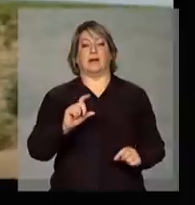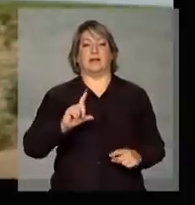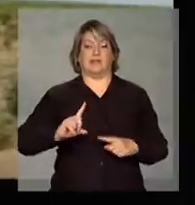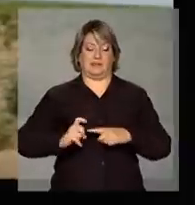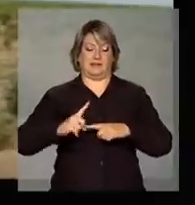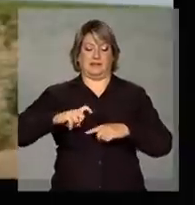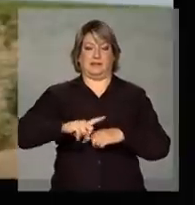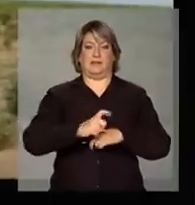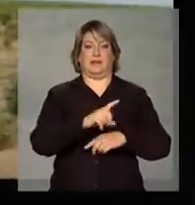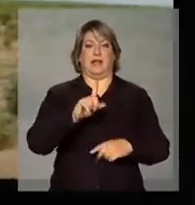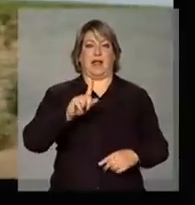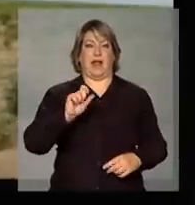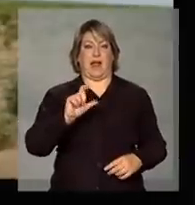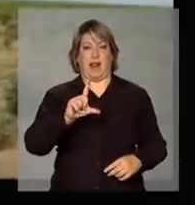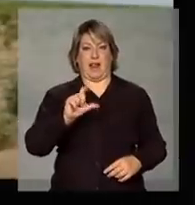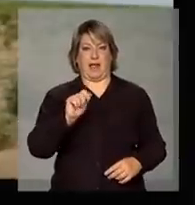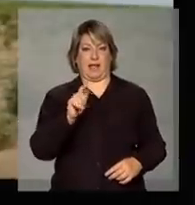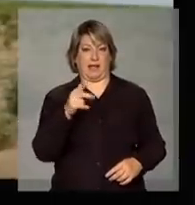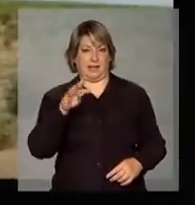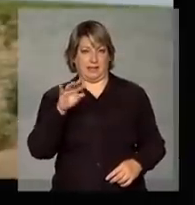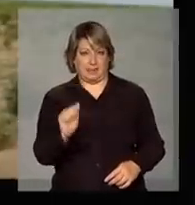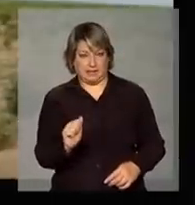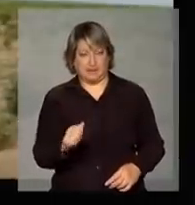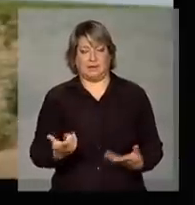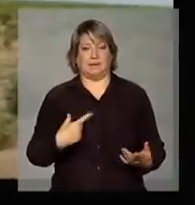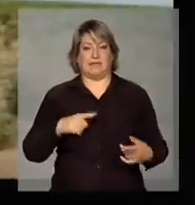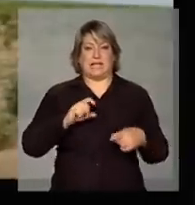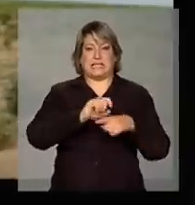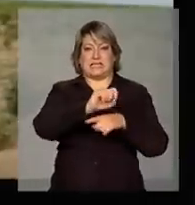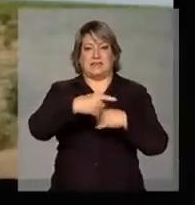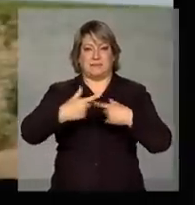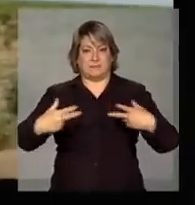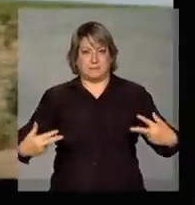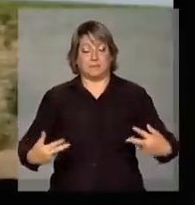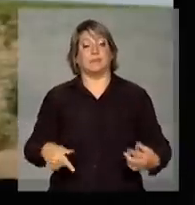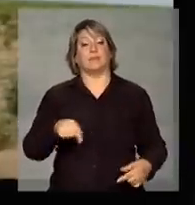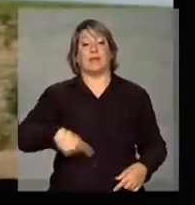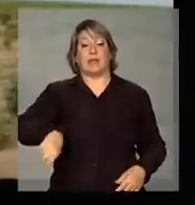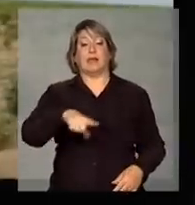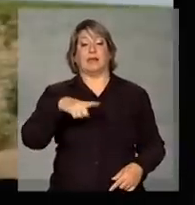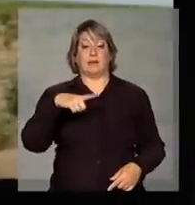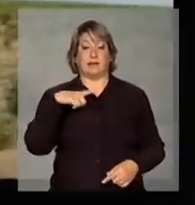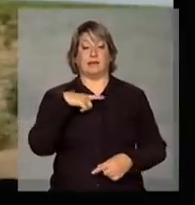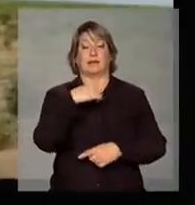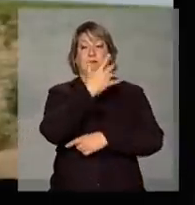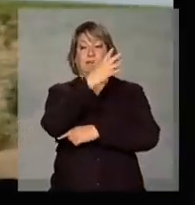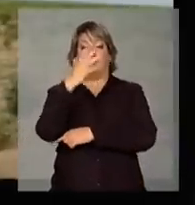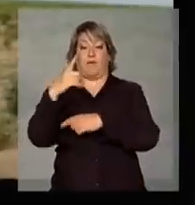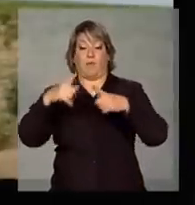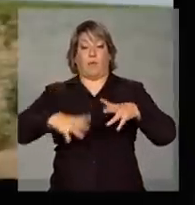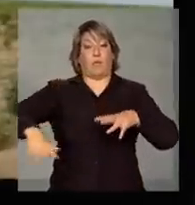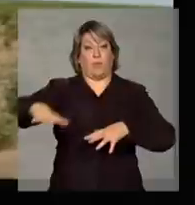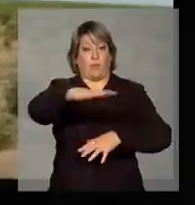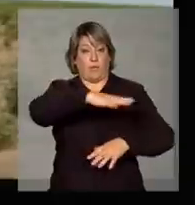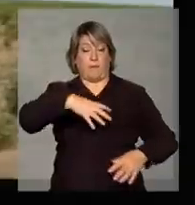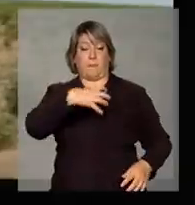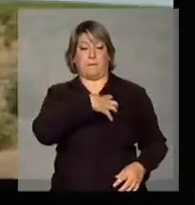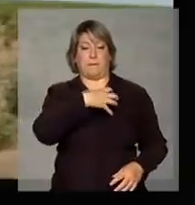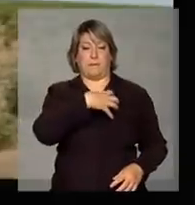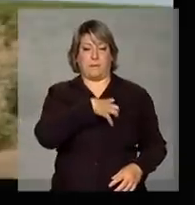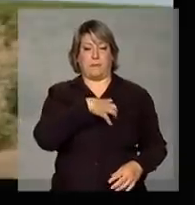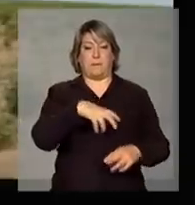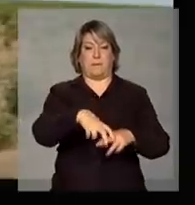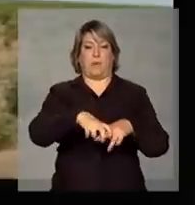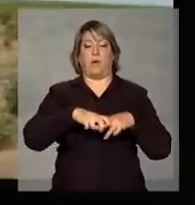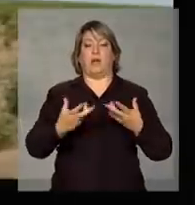Coisas que nós vamos ver aqui. Agora, é importante mostrar, isso aqui são lavouras no oeste da Bahia. Vejam a situação, em função da